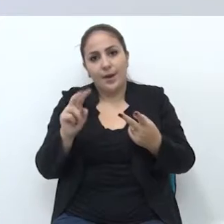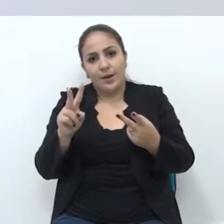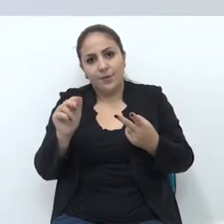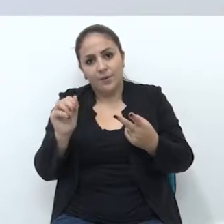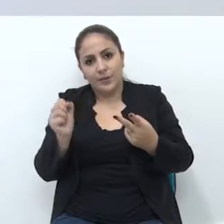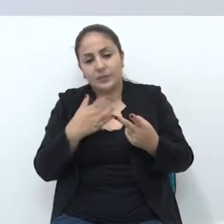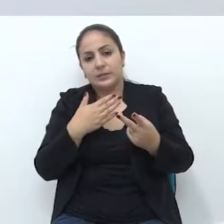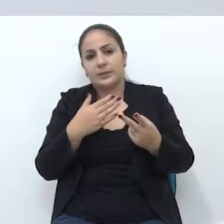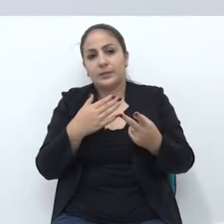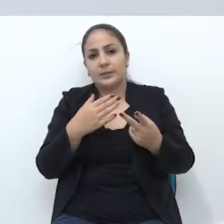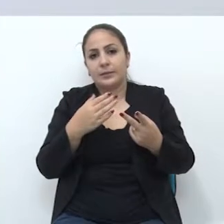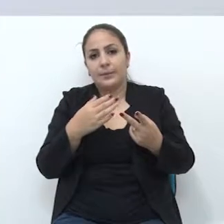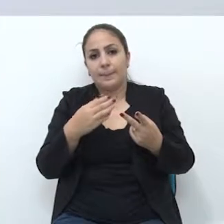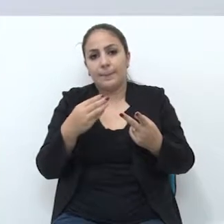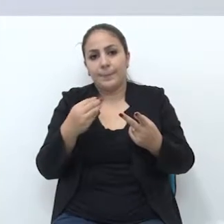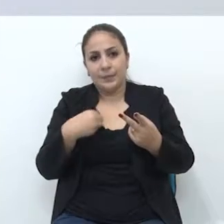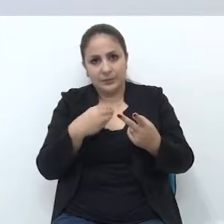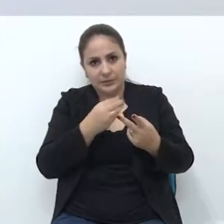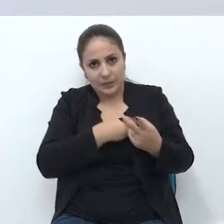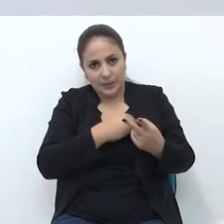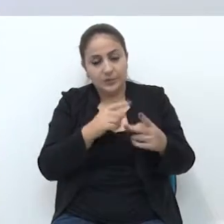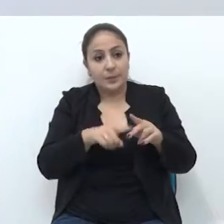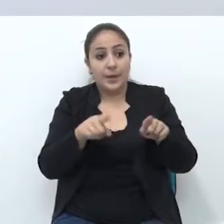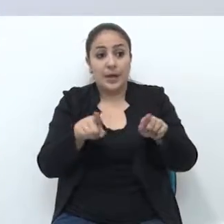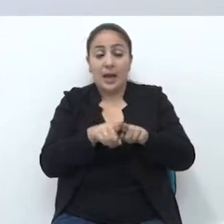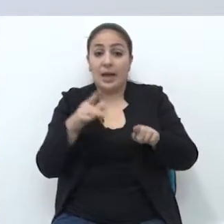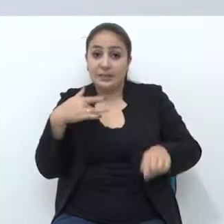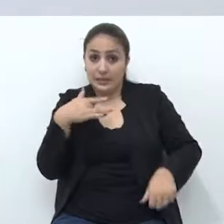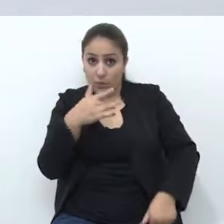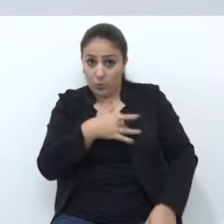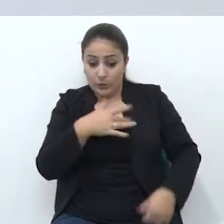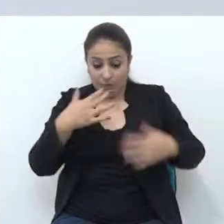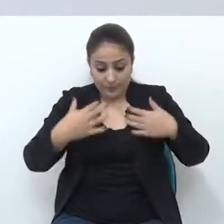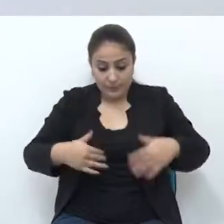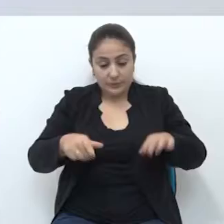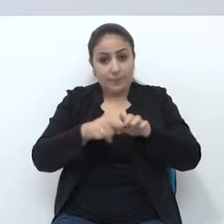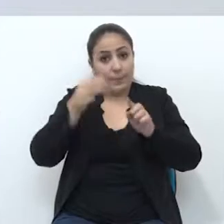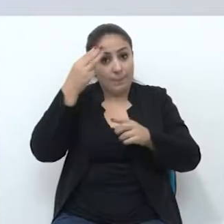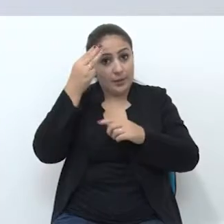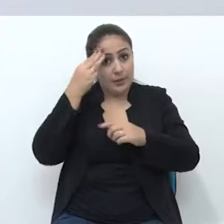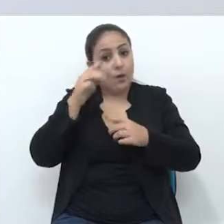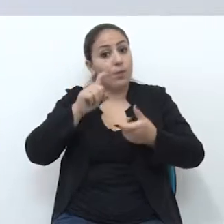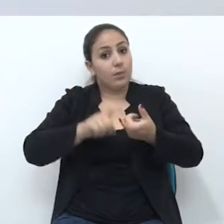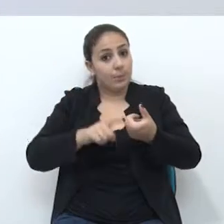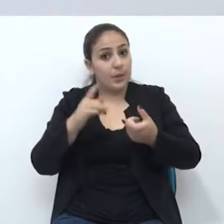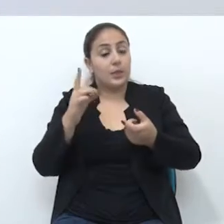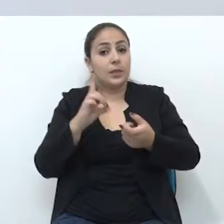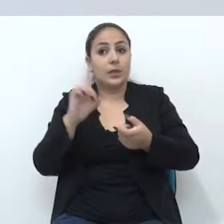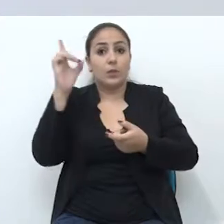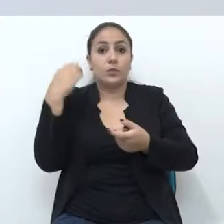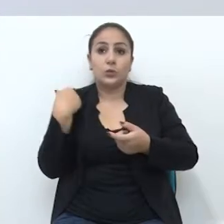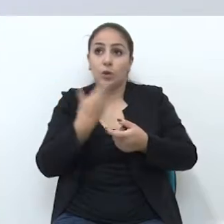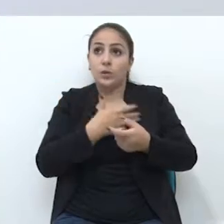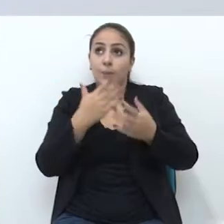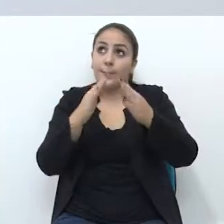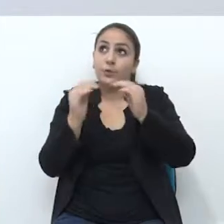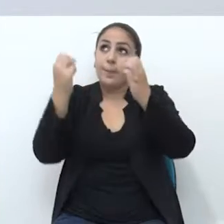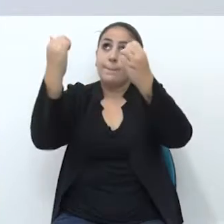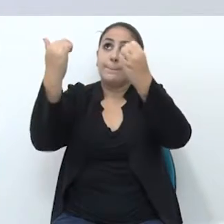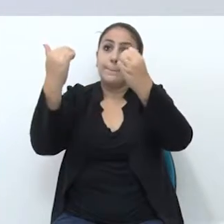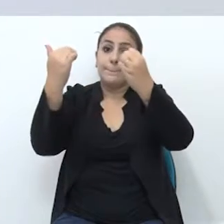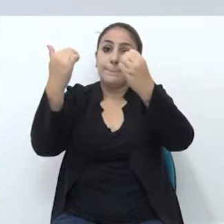nossa saúde física e mental, ela também depende de Deus. Por isso, nós queremos pedir a benção